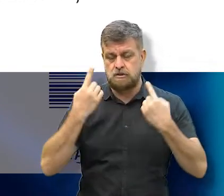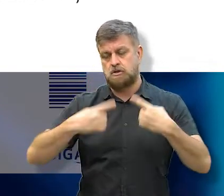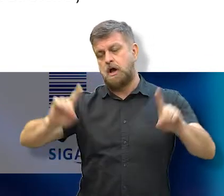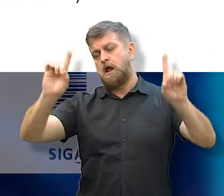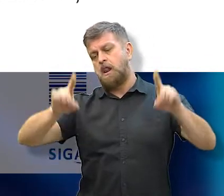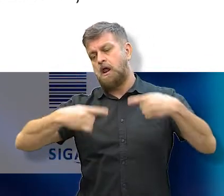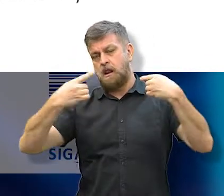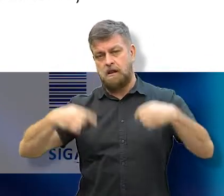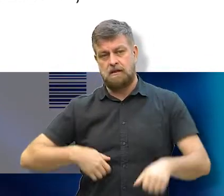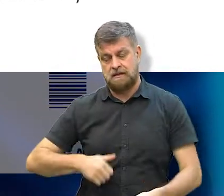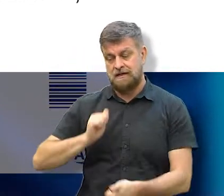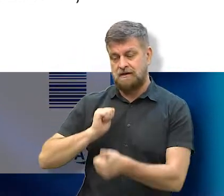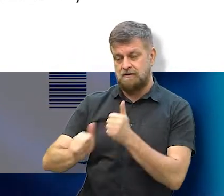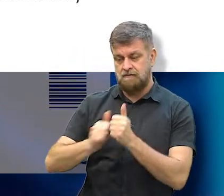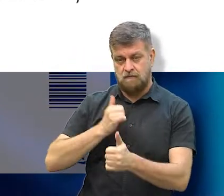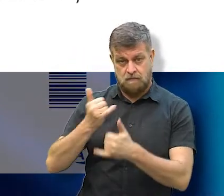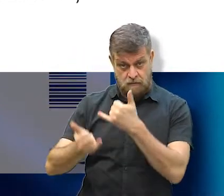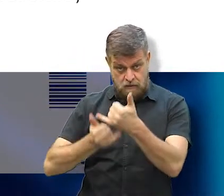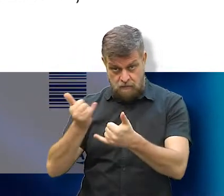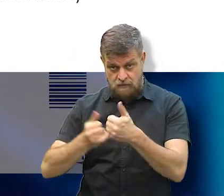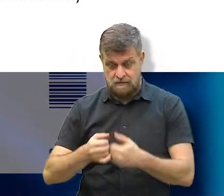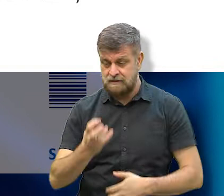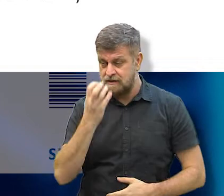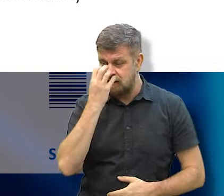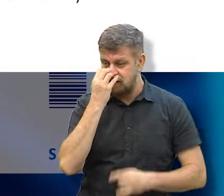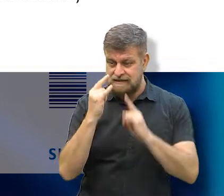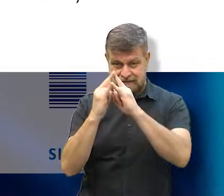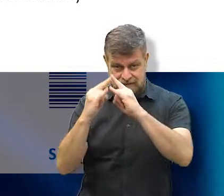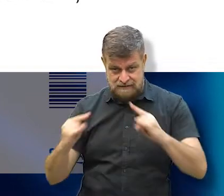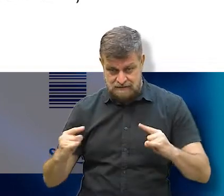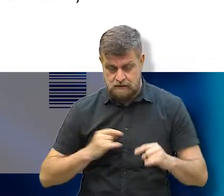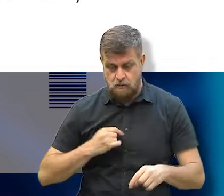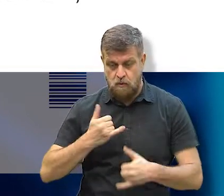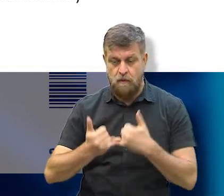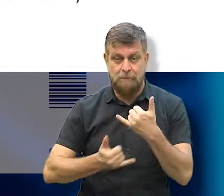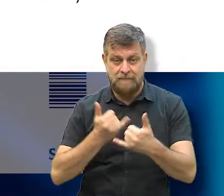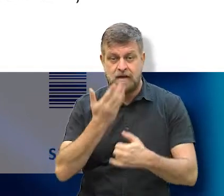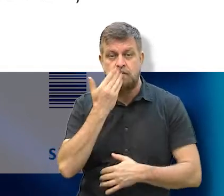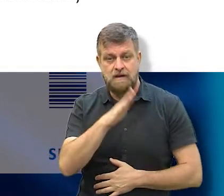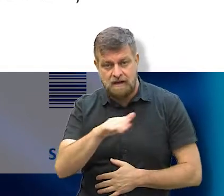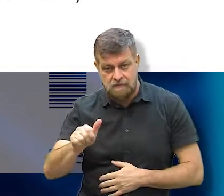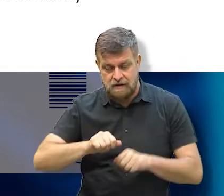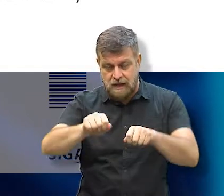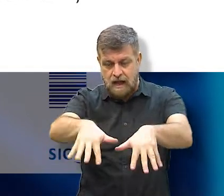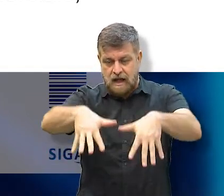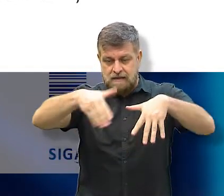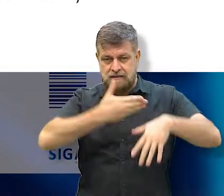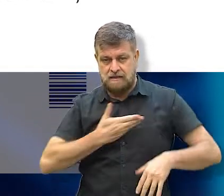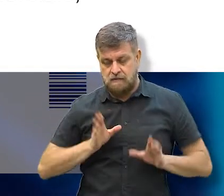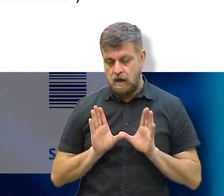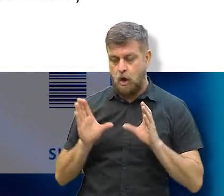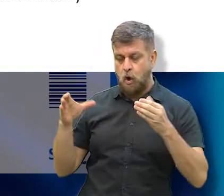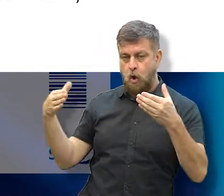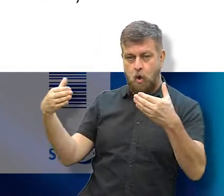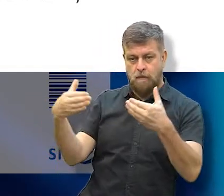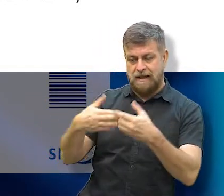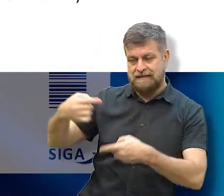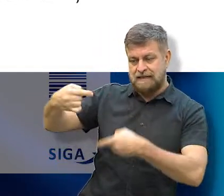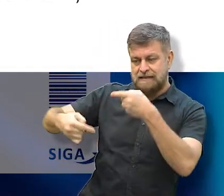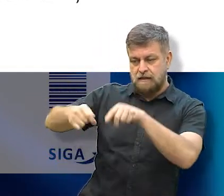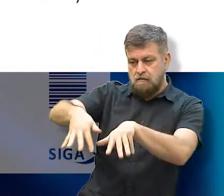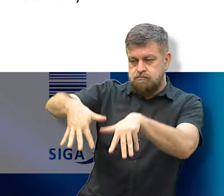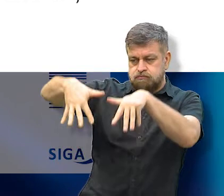de concerto, salões de jogos, circos, recreação infantil e afins, assembleias, congressos,